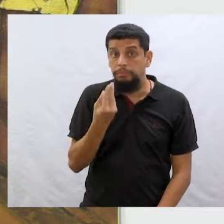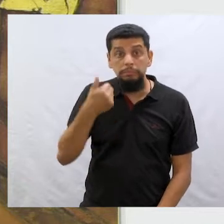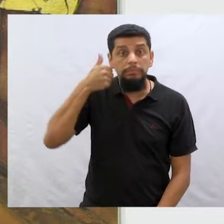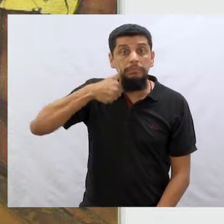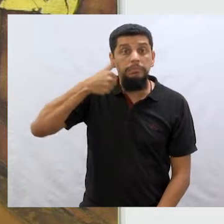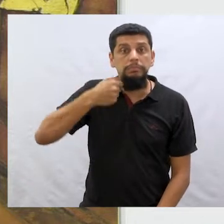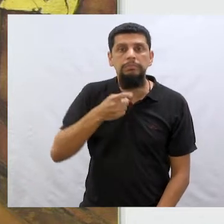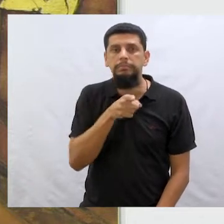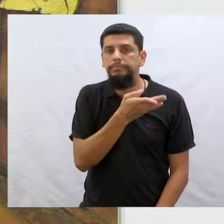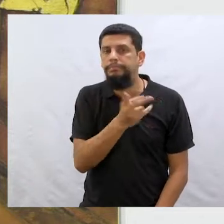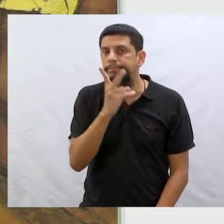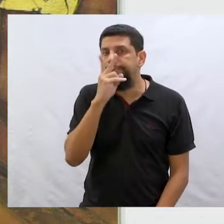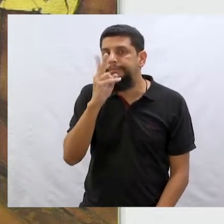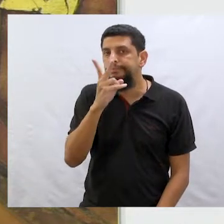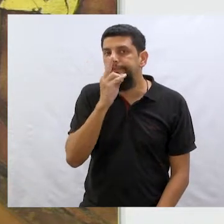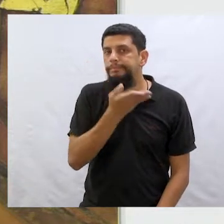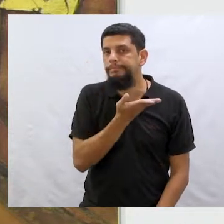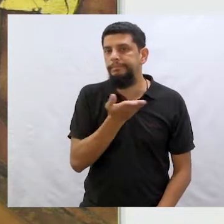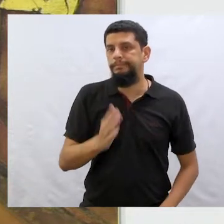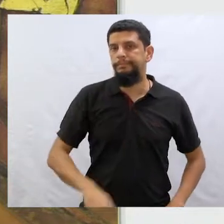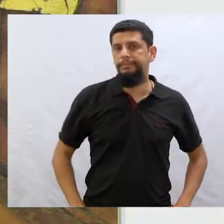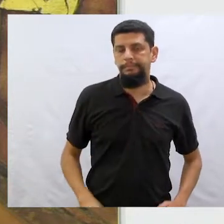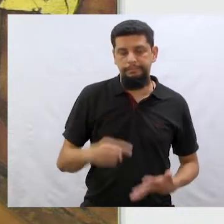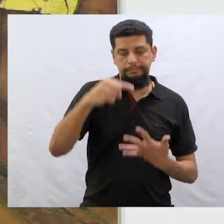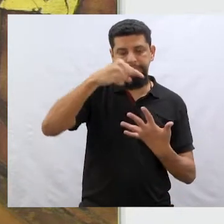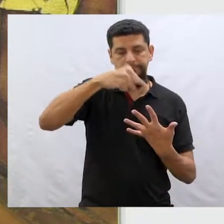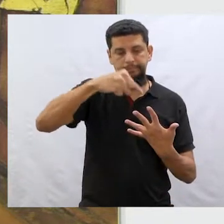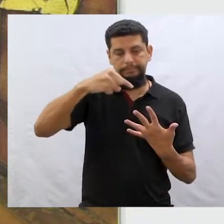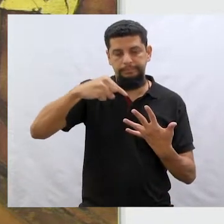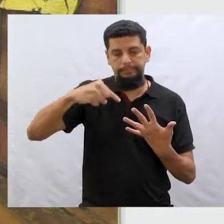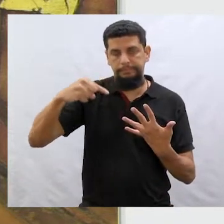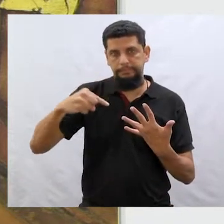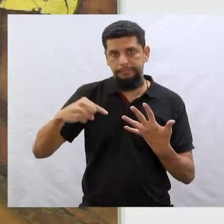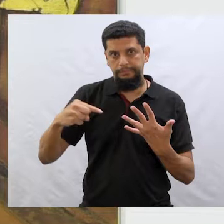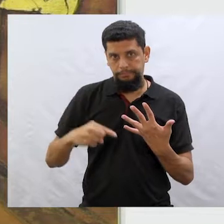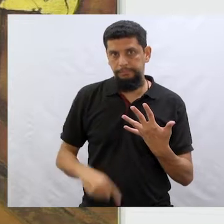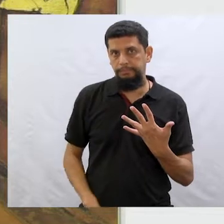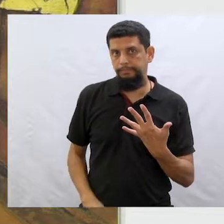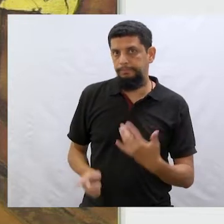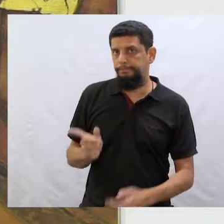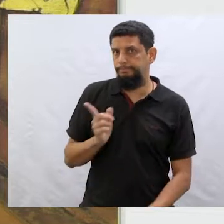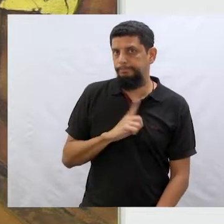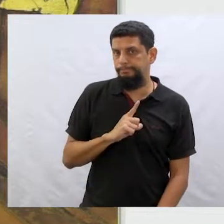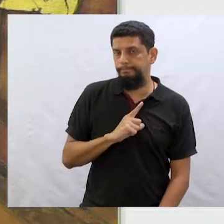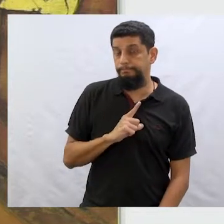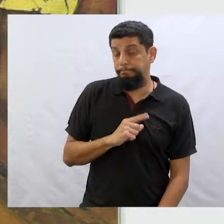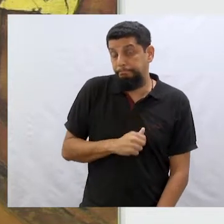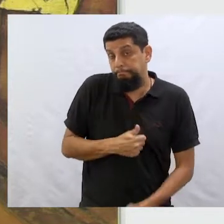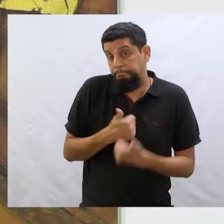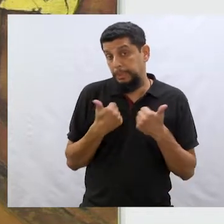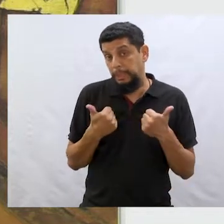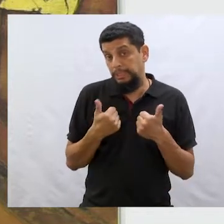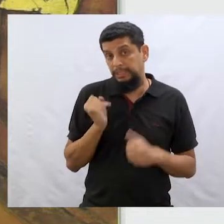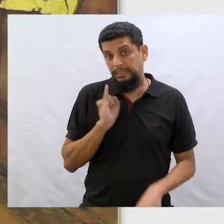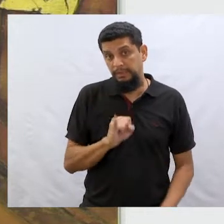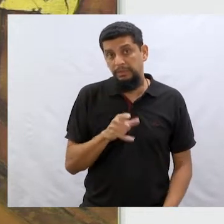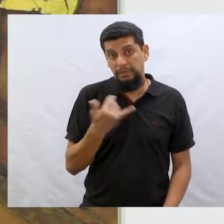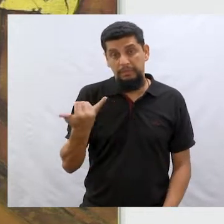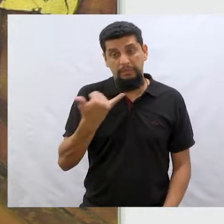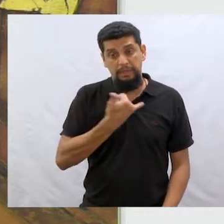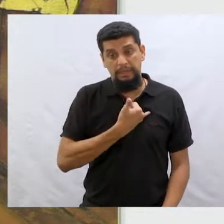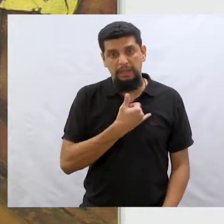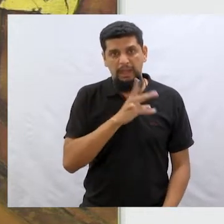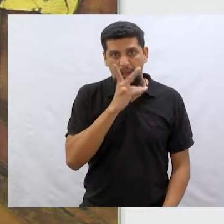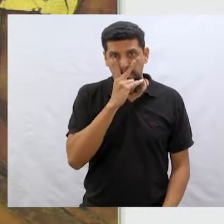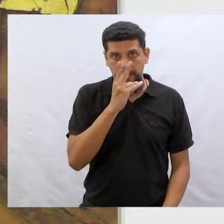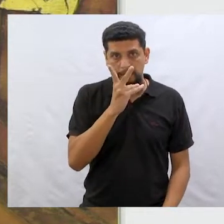O que você acha pelos elementos que tem ali? Bom, se você diz